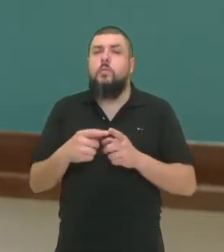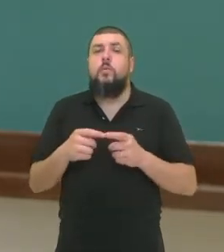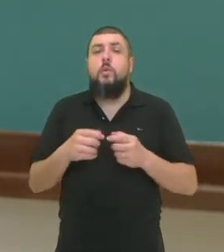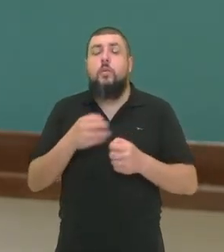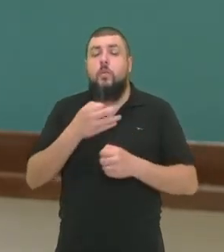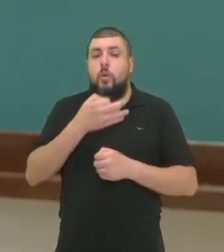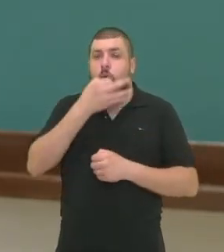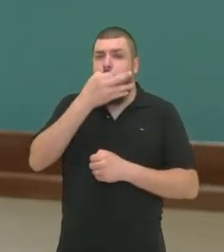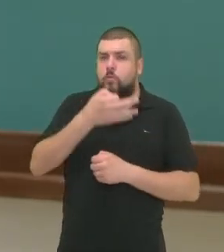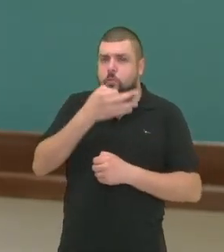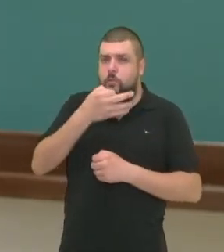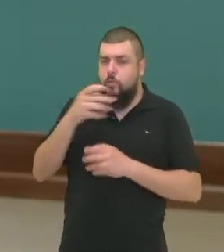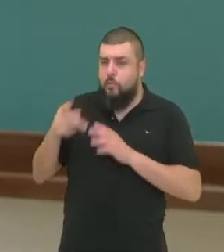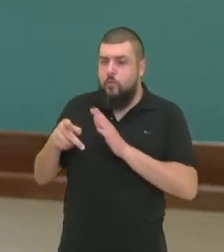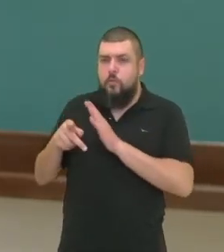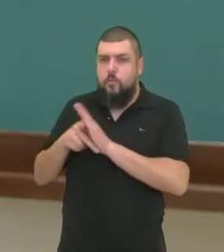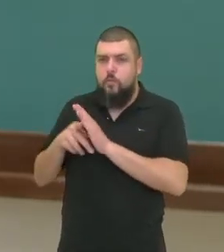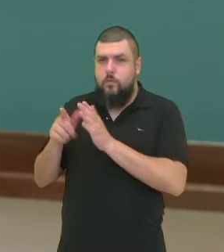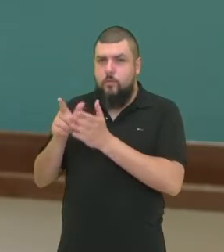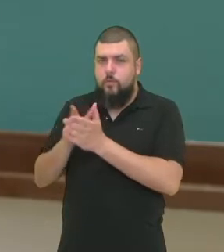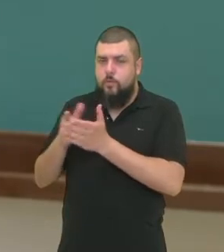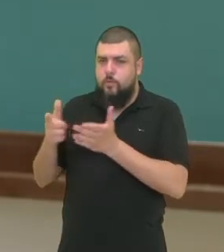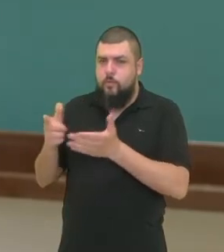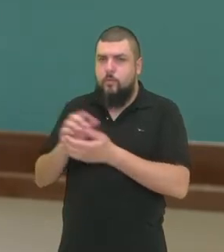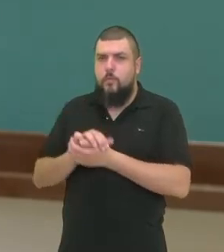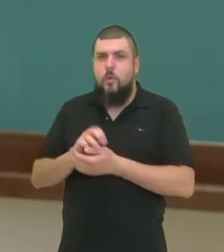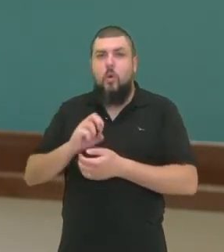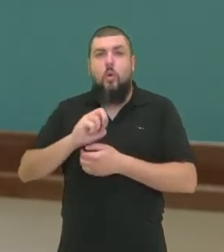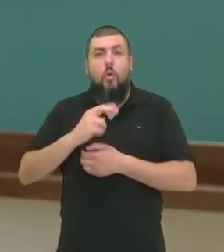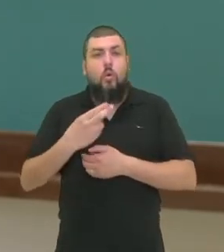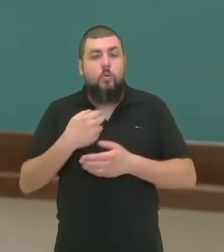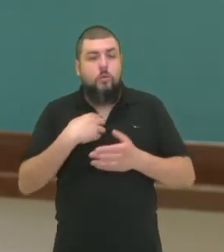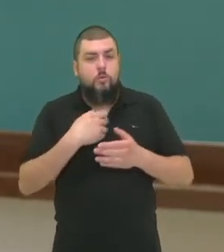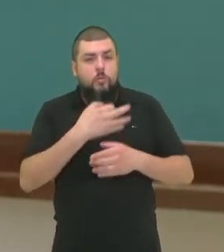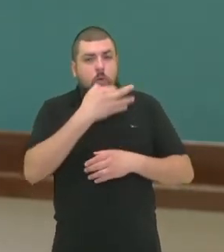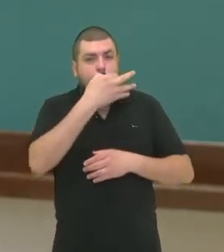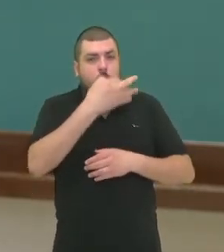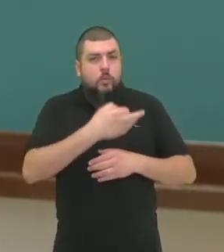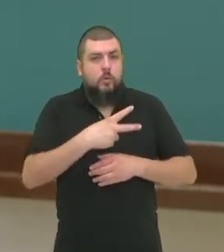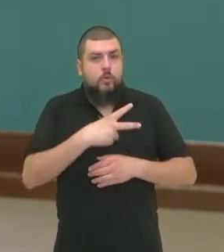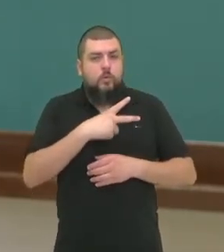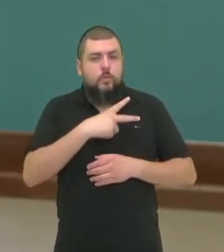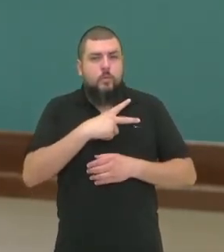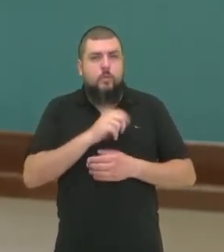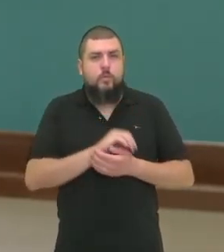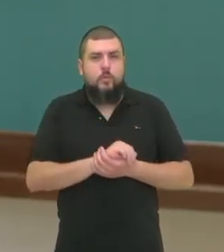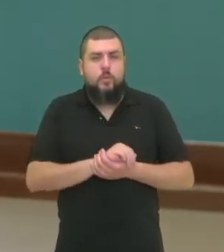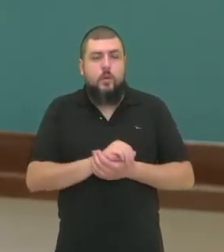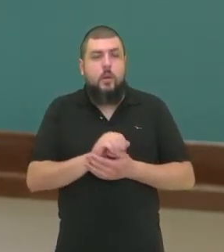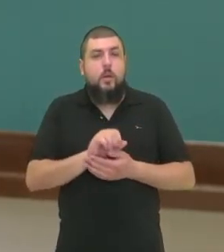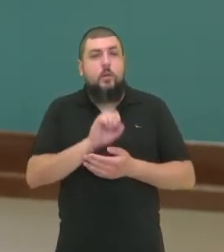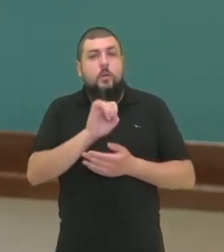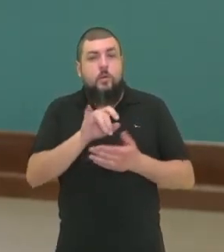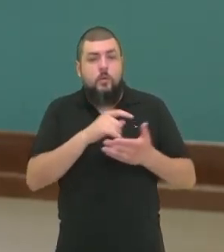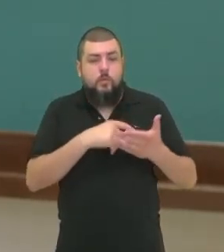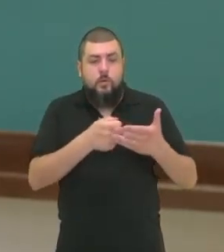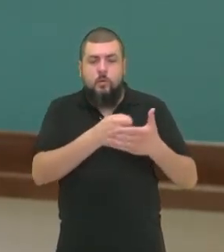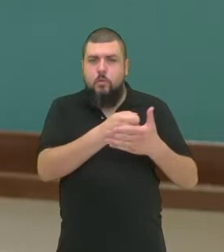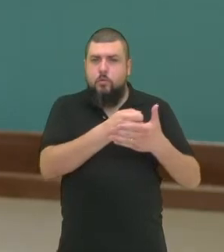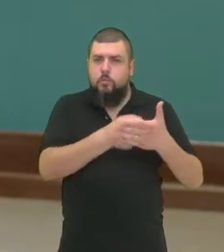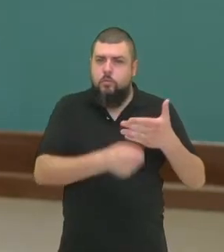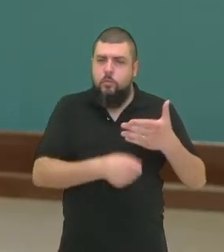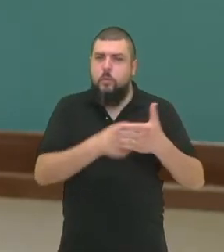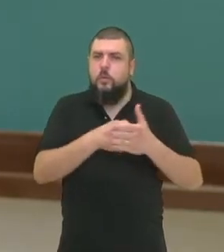veículo de comunicação ou a opinião pessoal de qualquer pessoa, quando o texto dissertativo-argumentativo tem essa